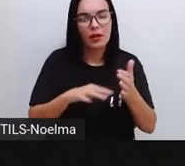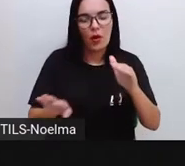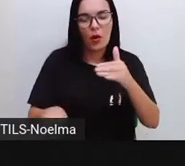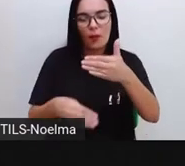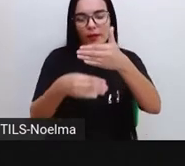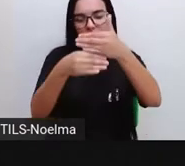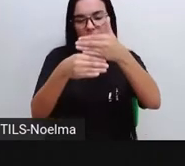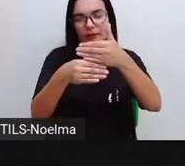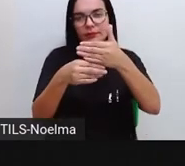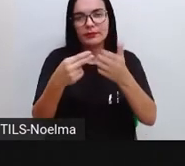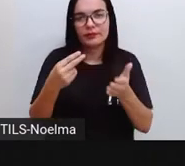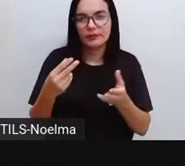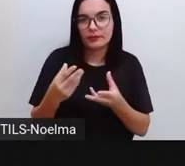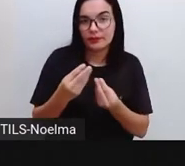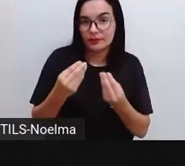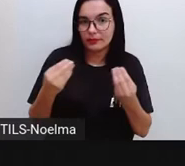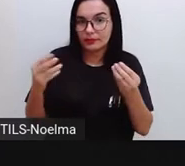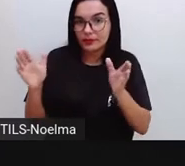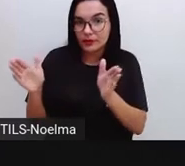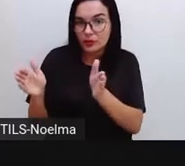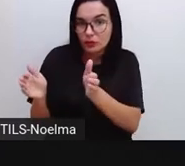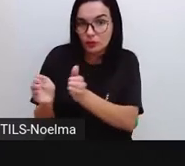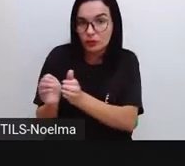a coleção, certo?